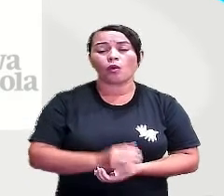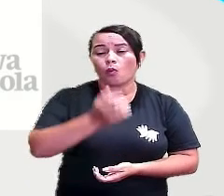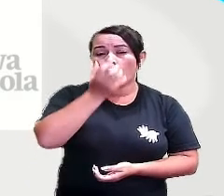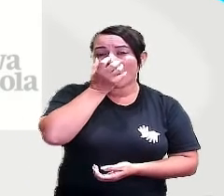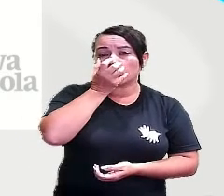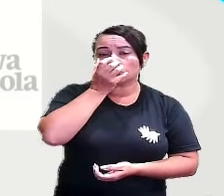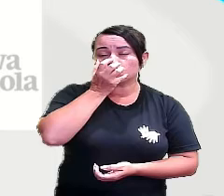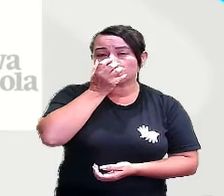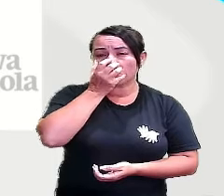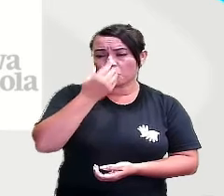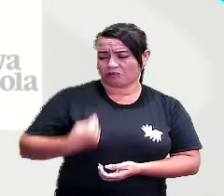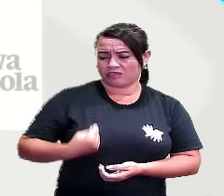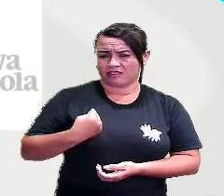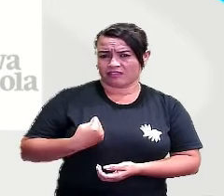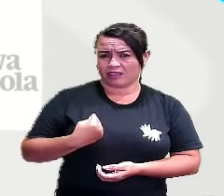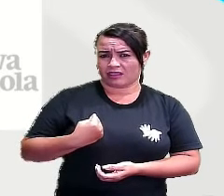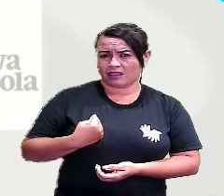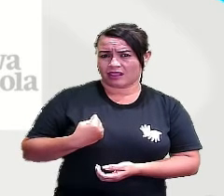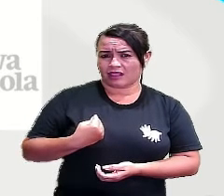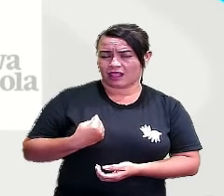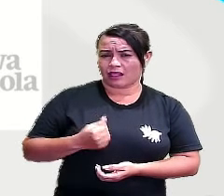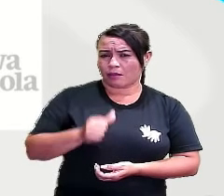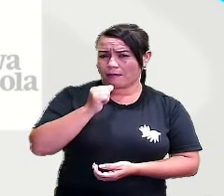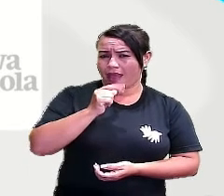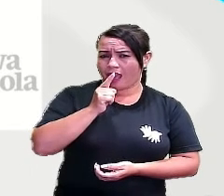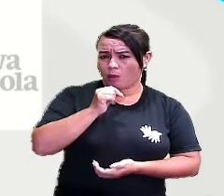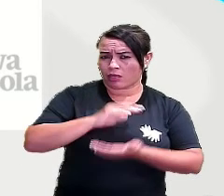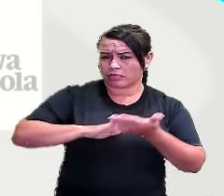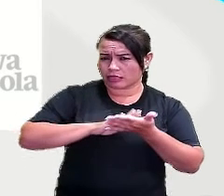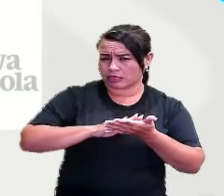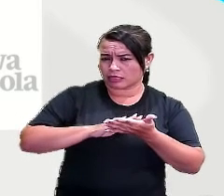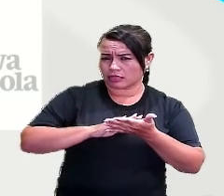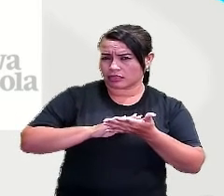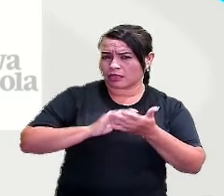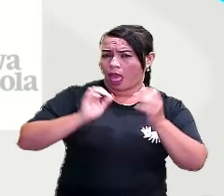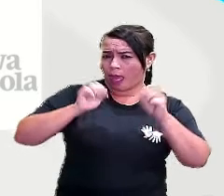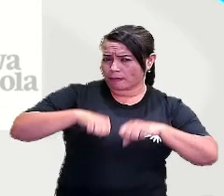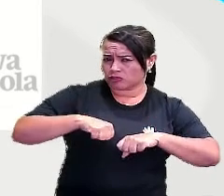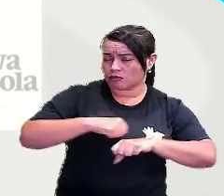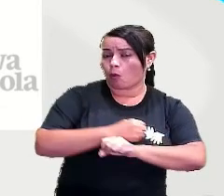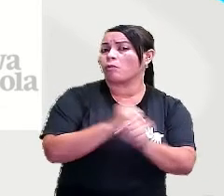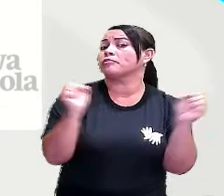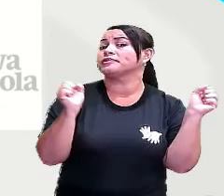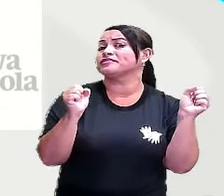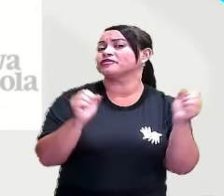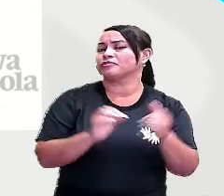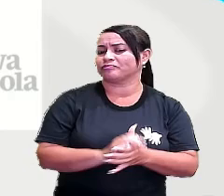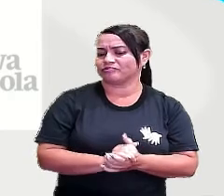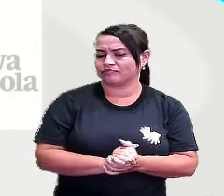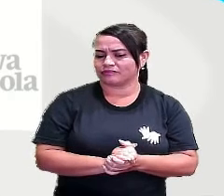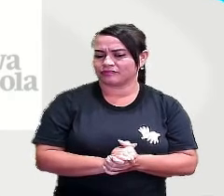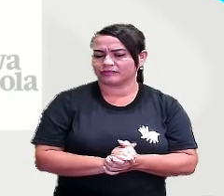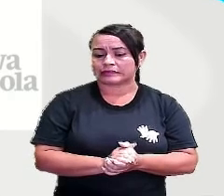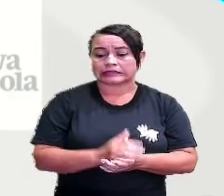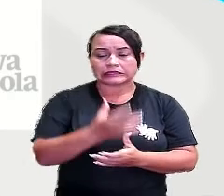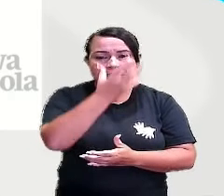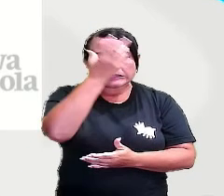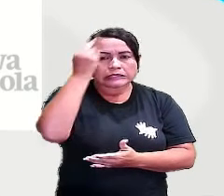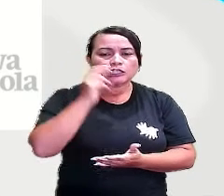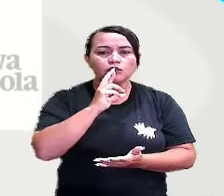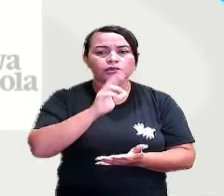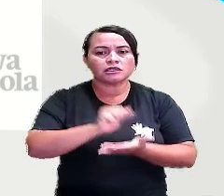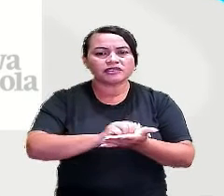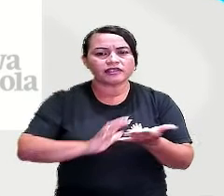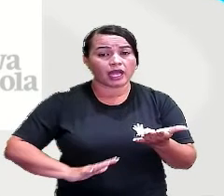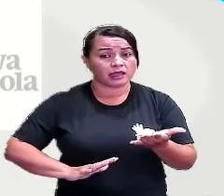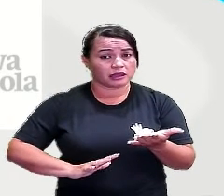cãozinho viver sem beber água. Será que isso é possível ou é impossível? Esquecer de fazer